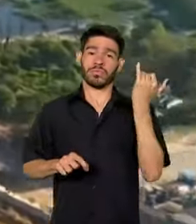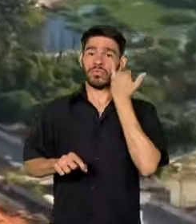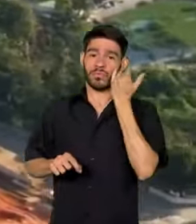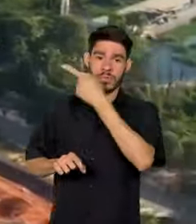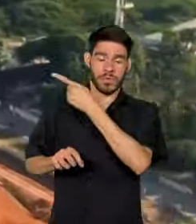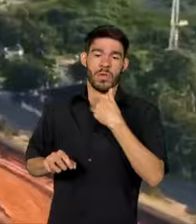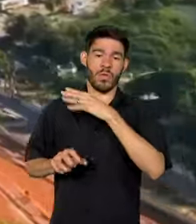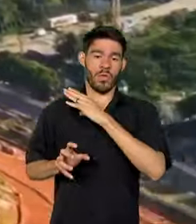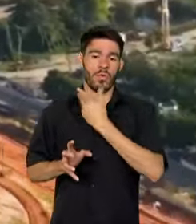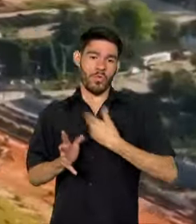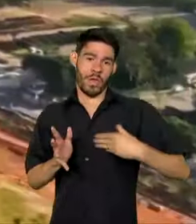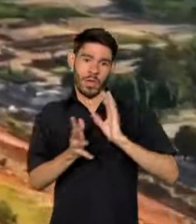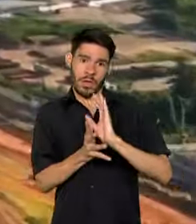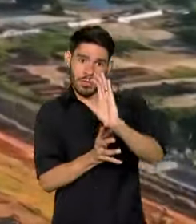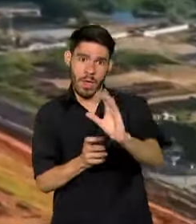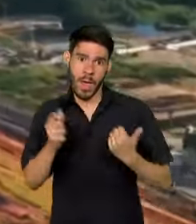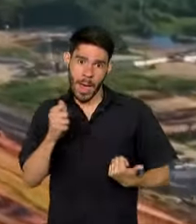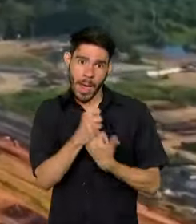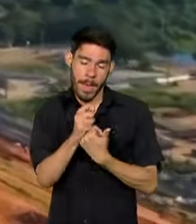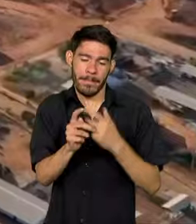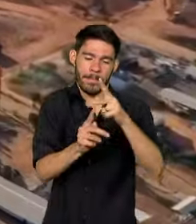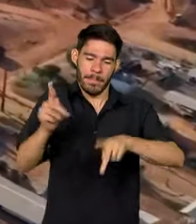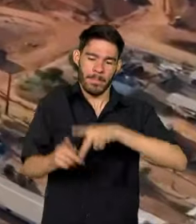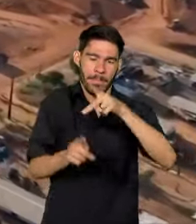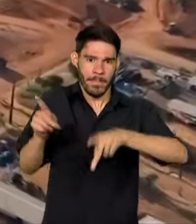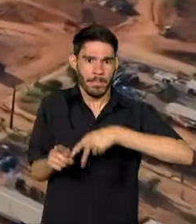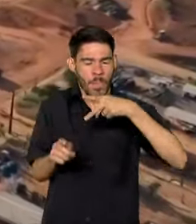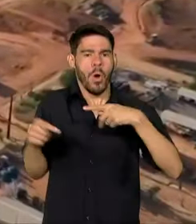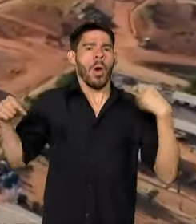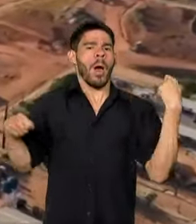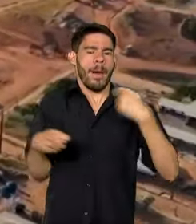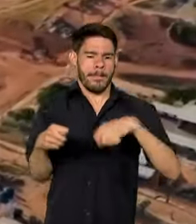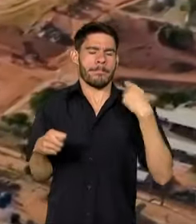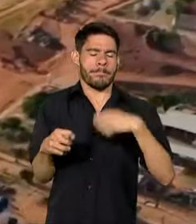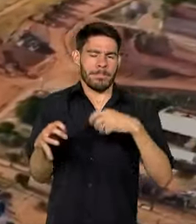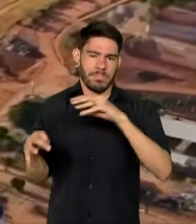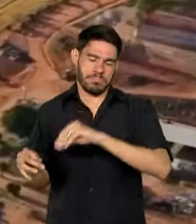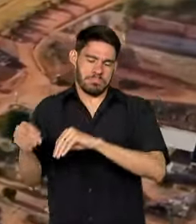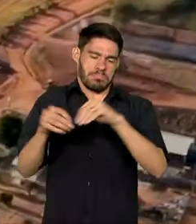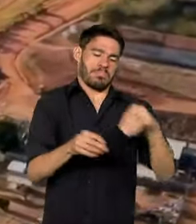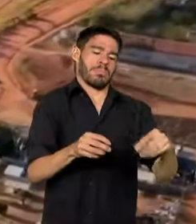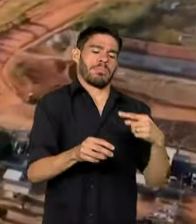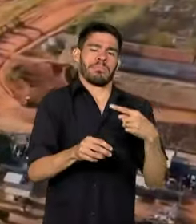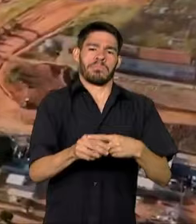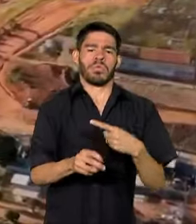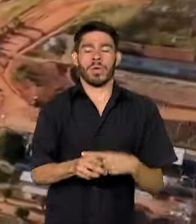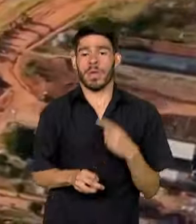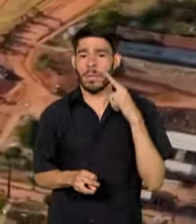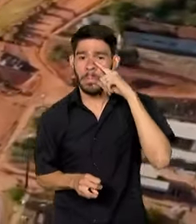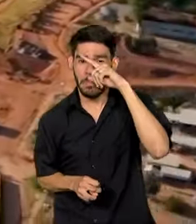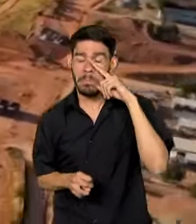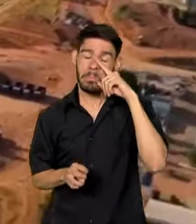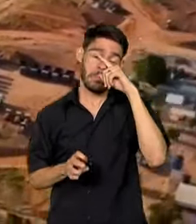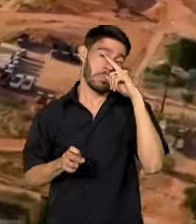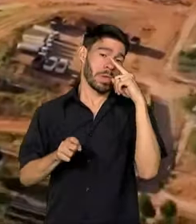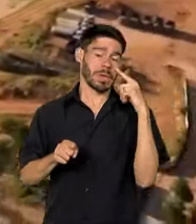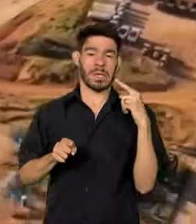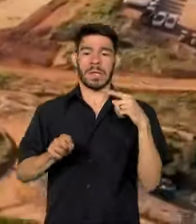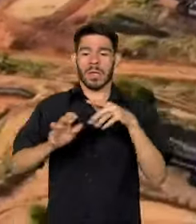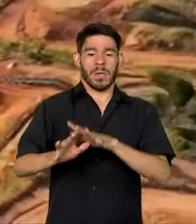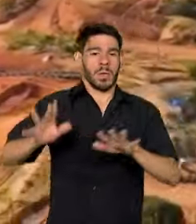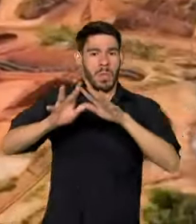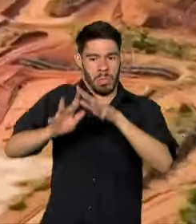vai repassar recursos para apoiar a população que precisou ser deslocada por causa do perigo de colapso do